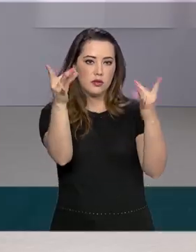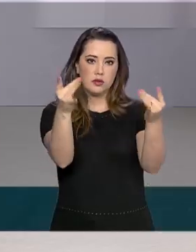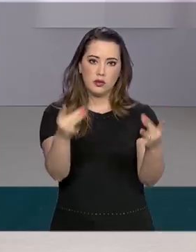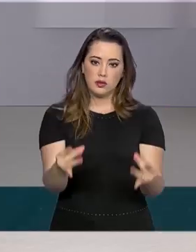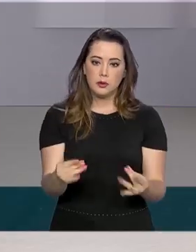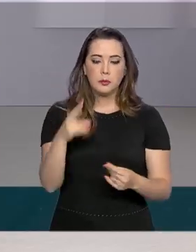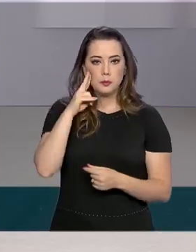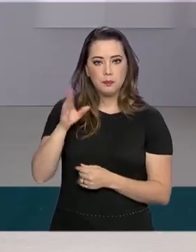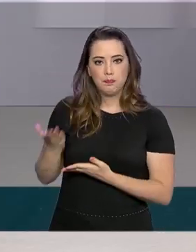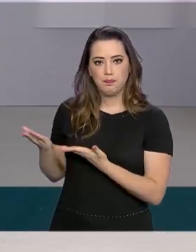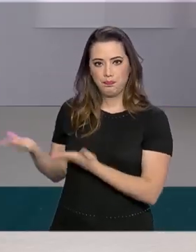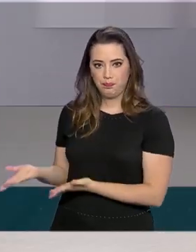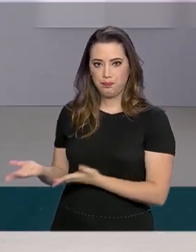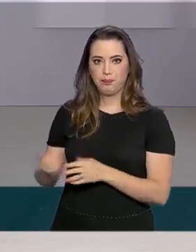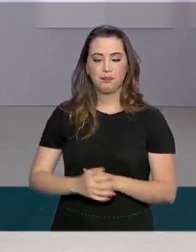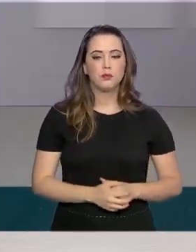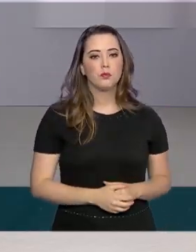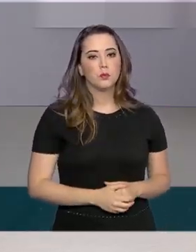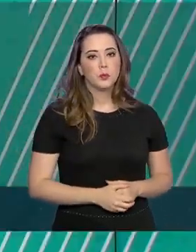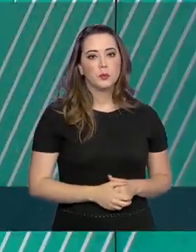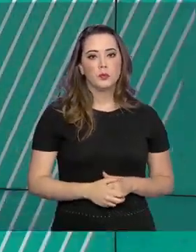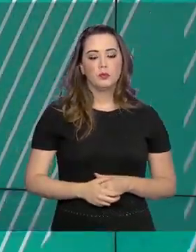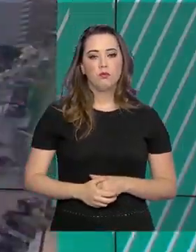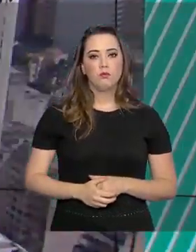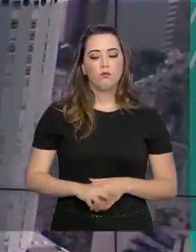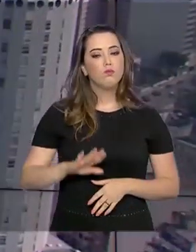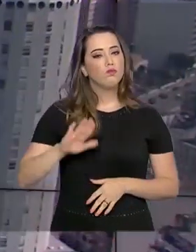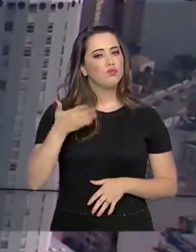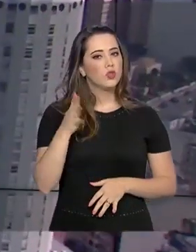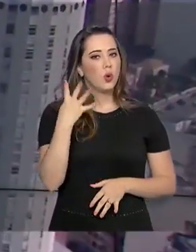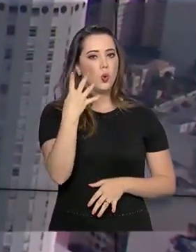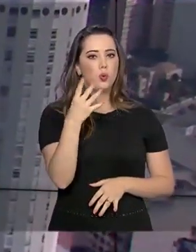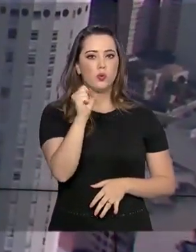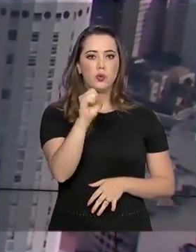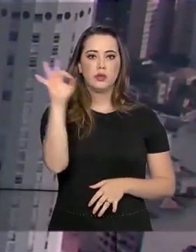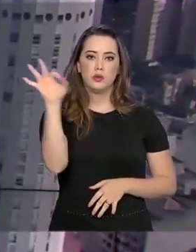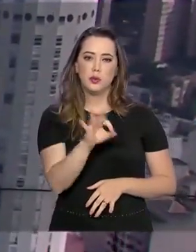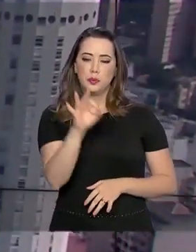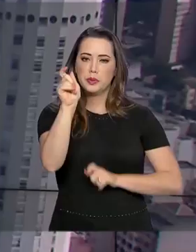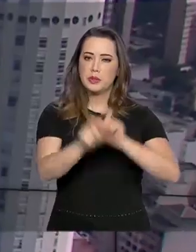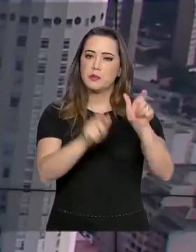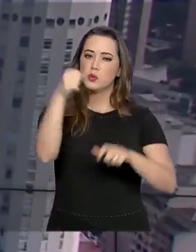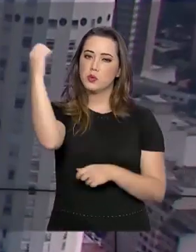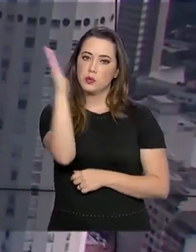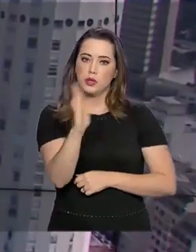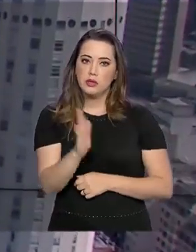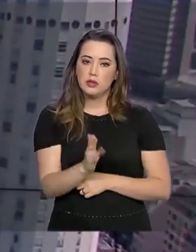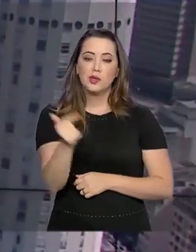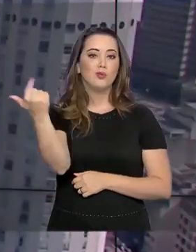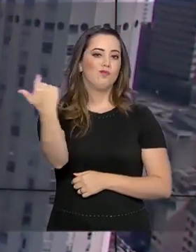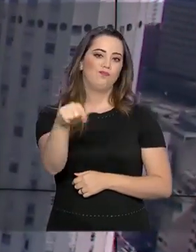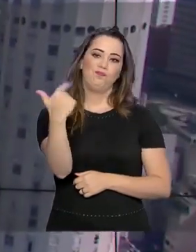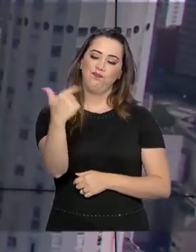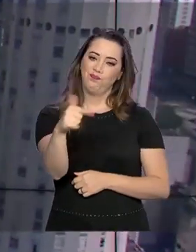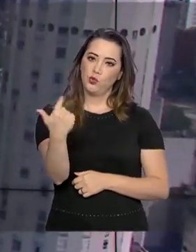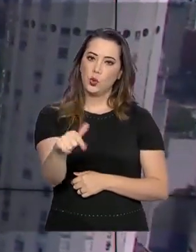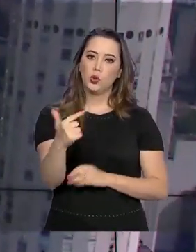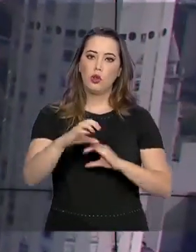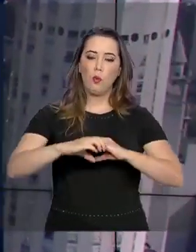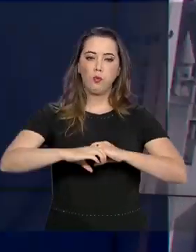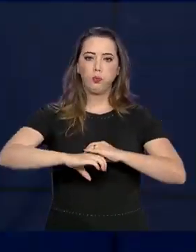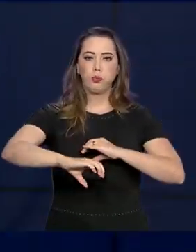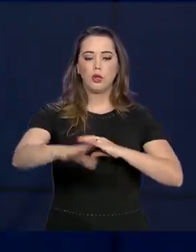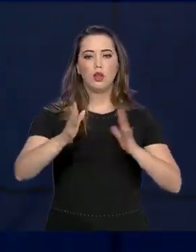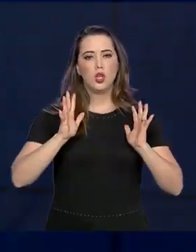ibge.gov.br. Cerca de 48% dos brasileiros ainda não contam com coleta de